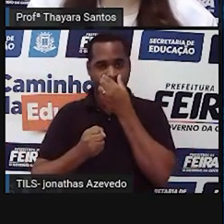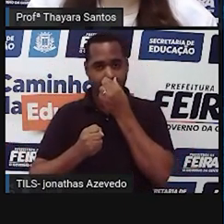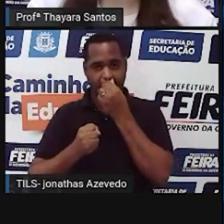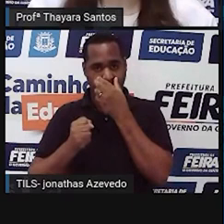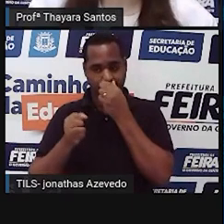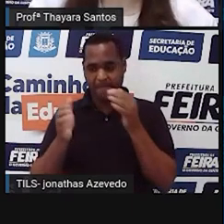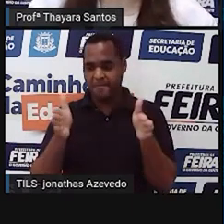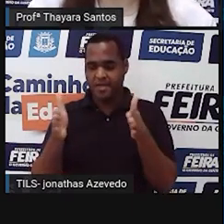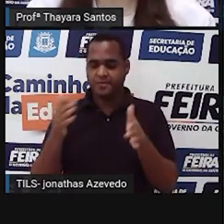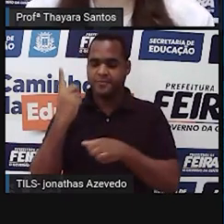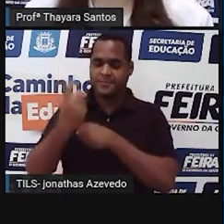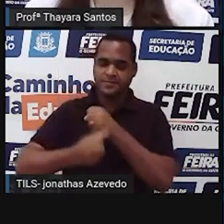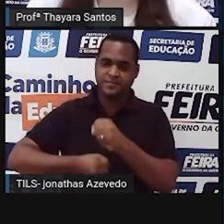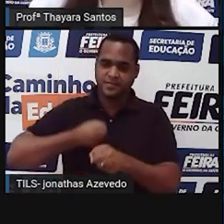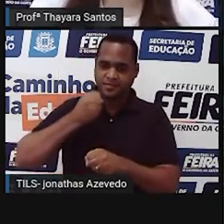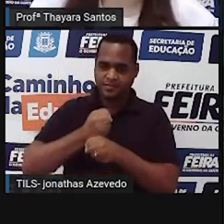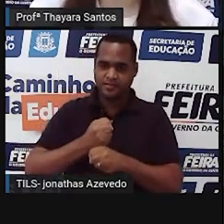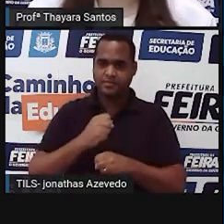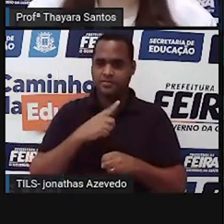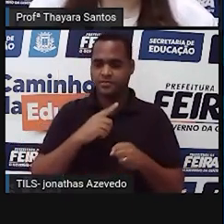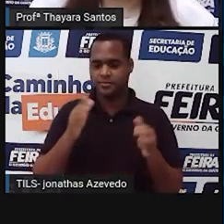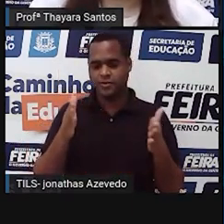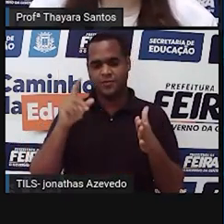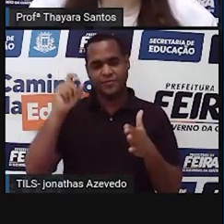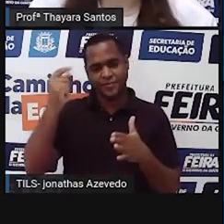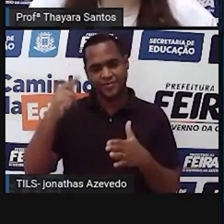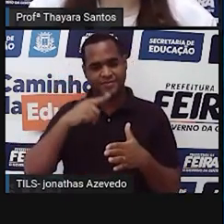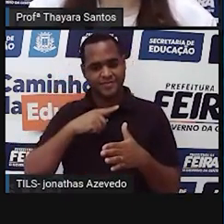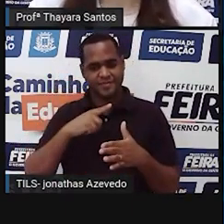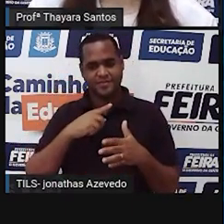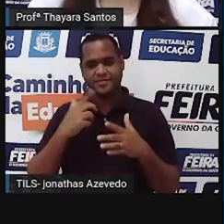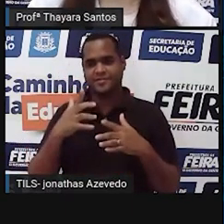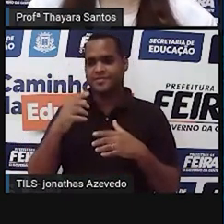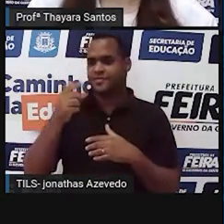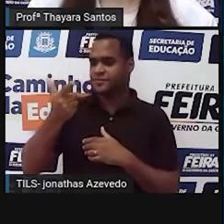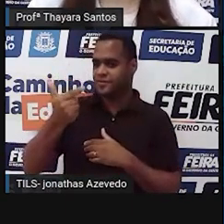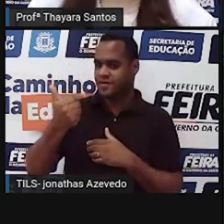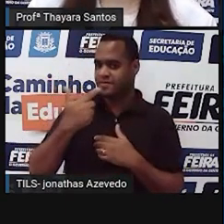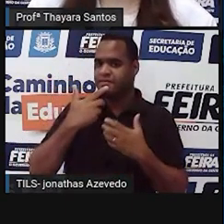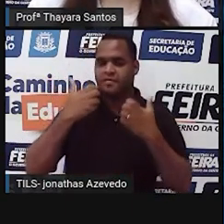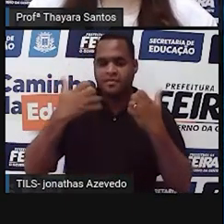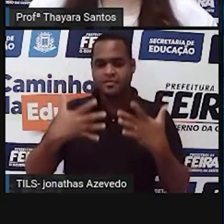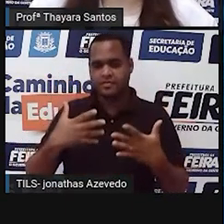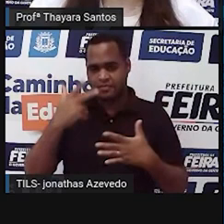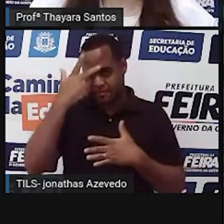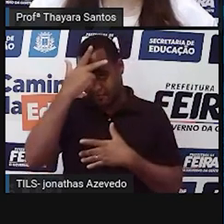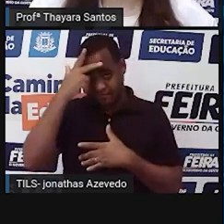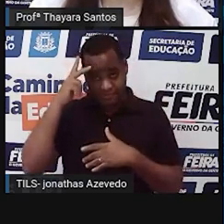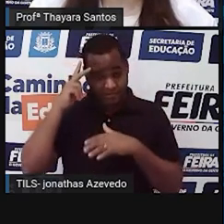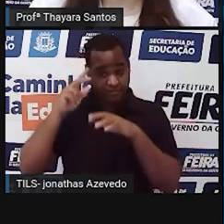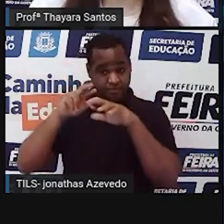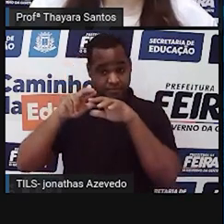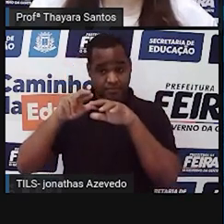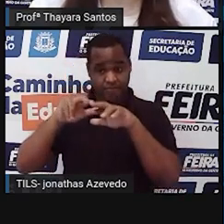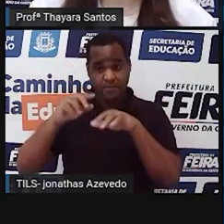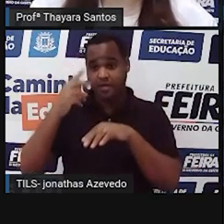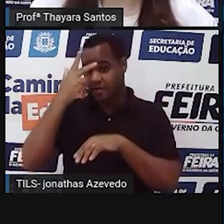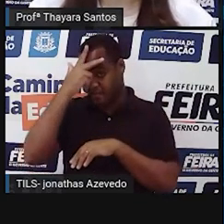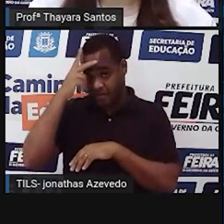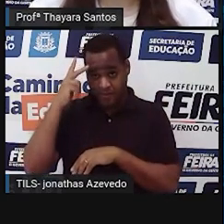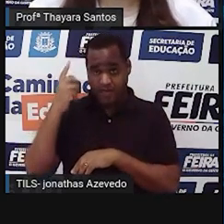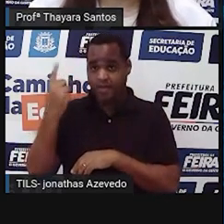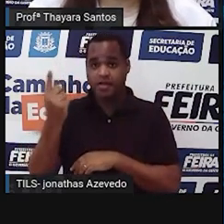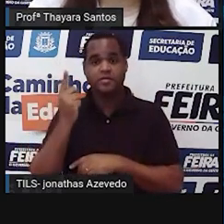de um ano, o Sol passa por essas doze constelações e uma pessoa acaba recebendo ali um